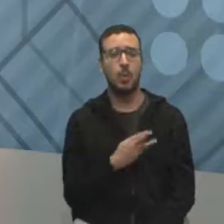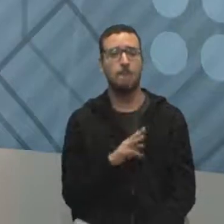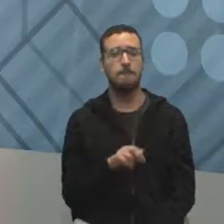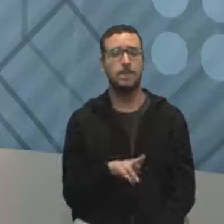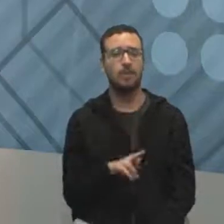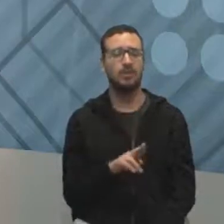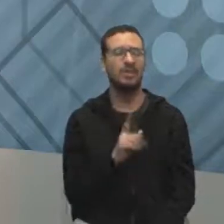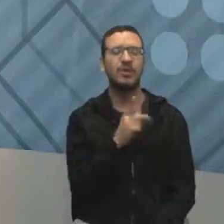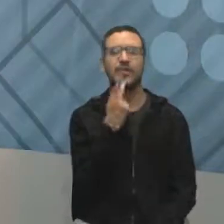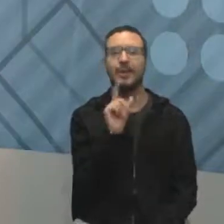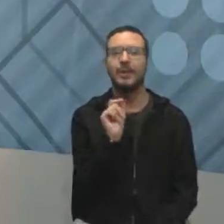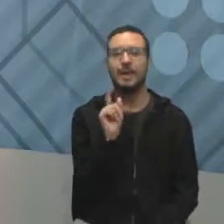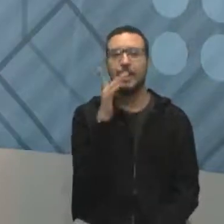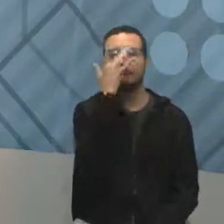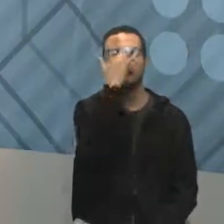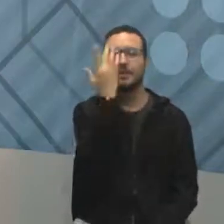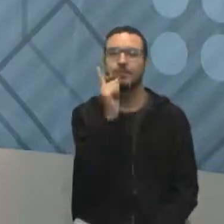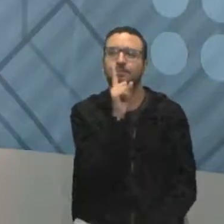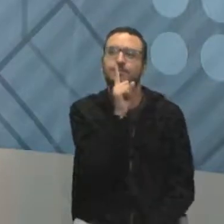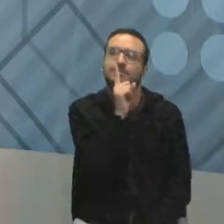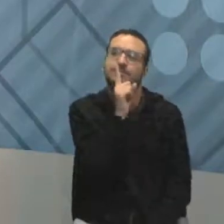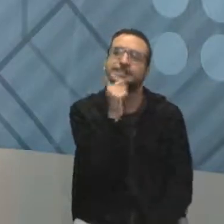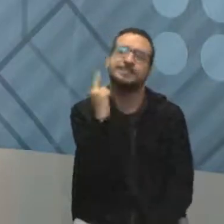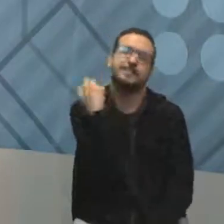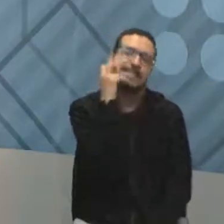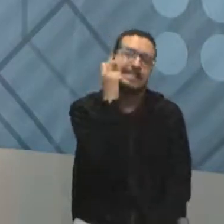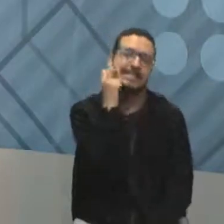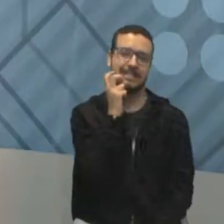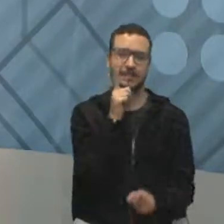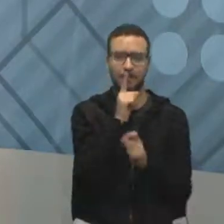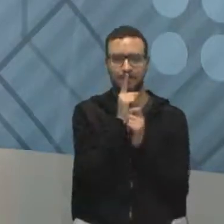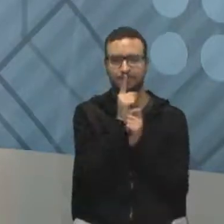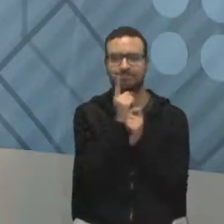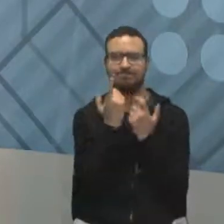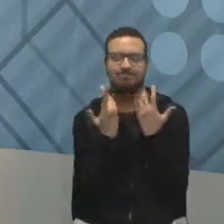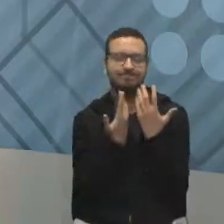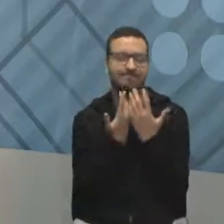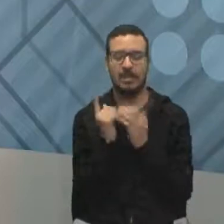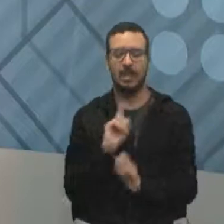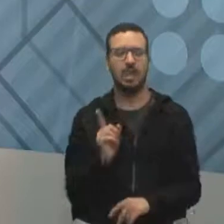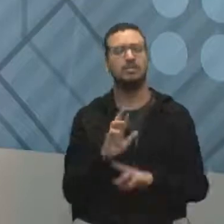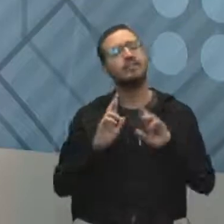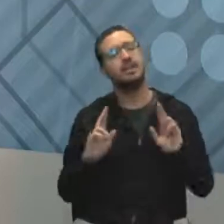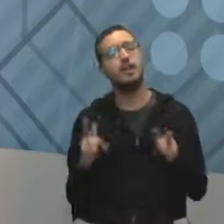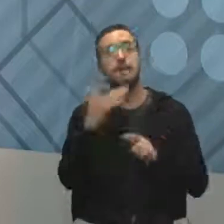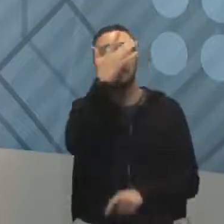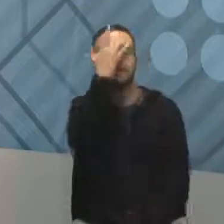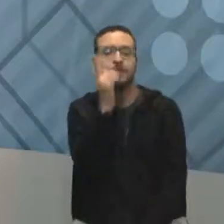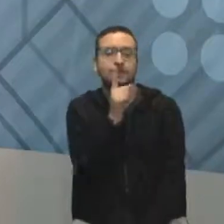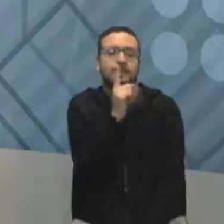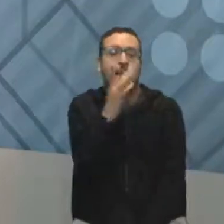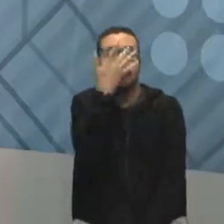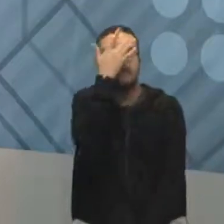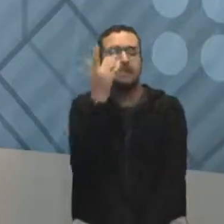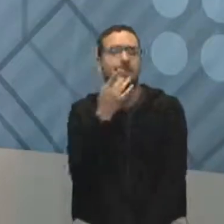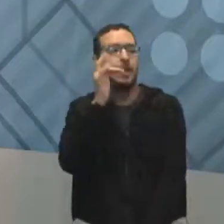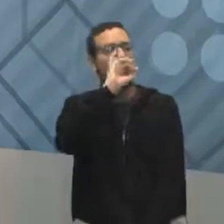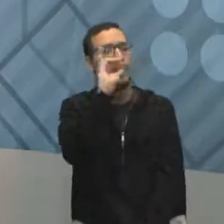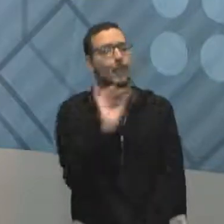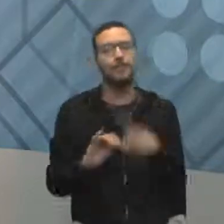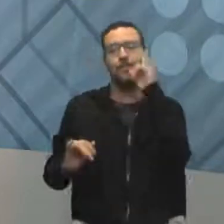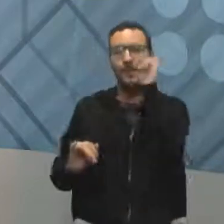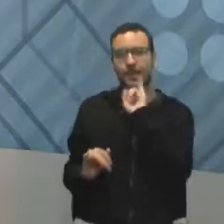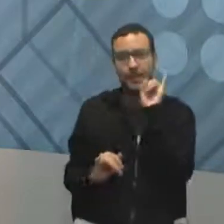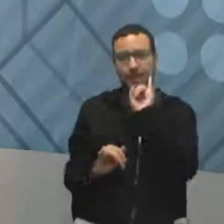quieta, ser um pouco fechada, às vezes meio tímida. Isso é uma coisa, né? Tem pessoa que é quieta, você fala oi, a pessoa fala oi